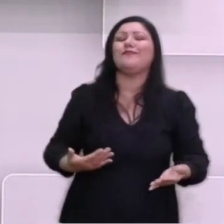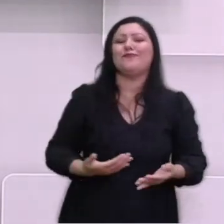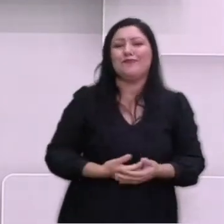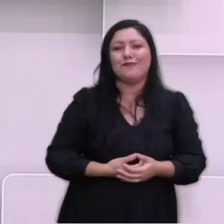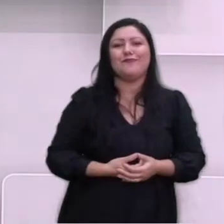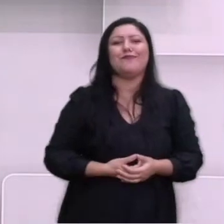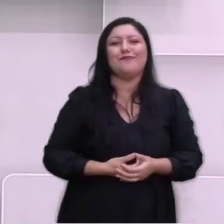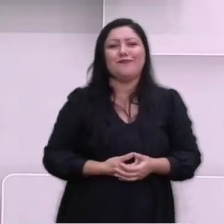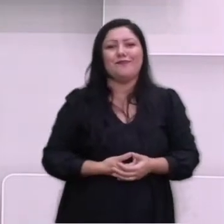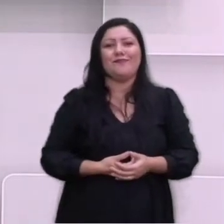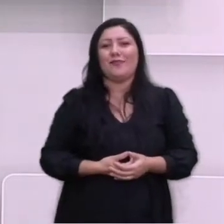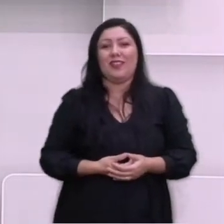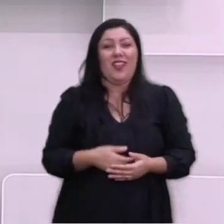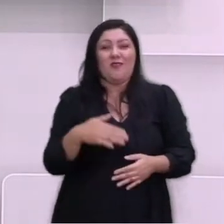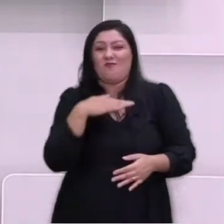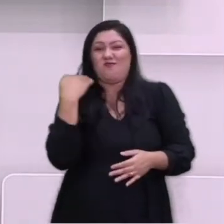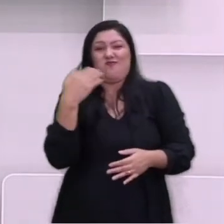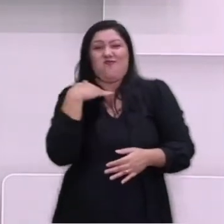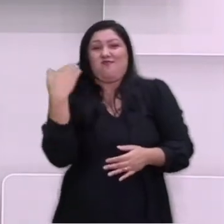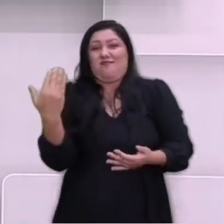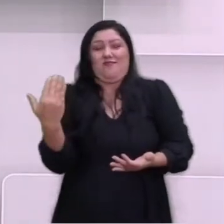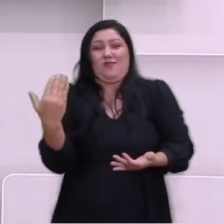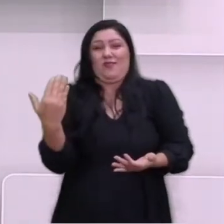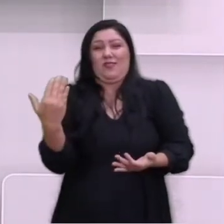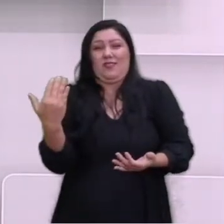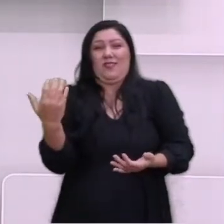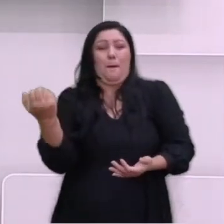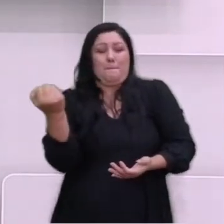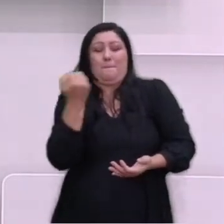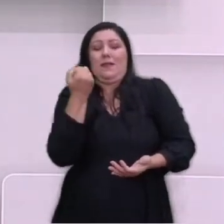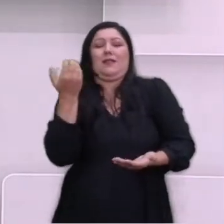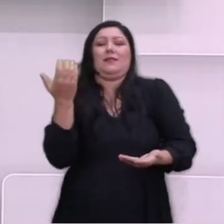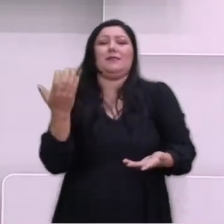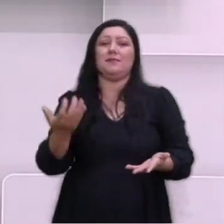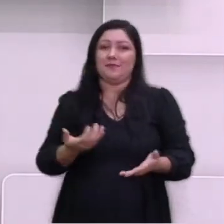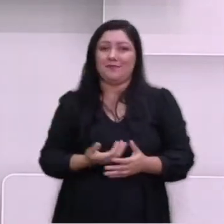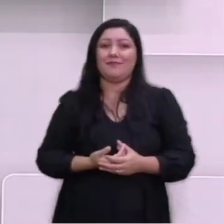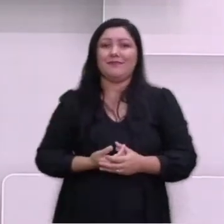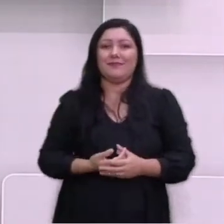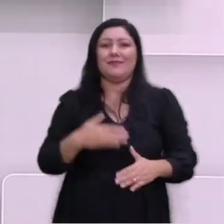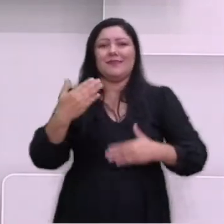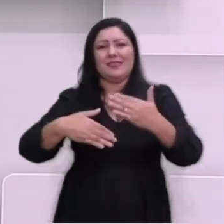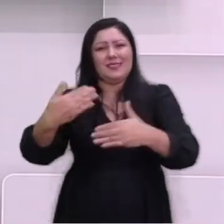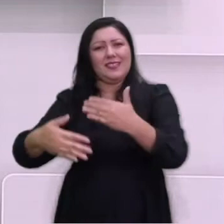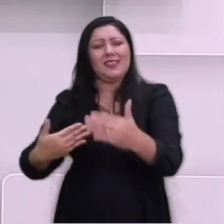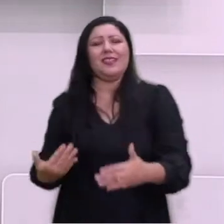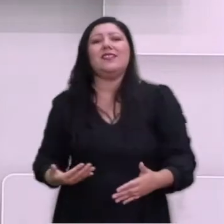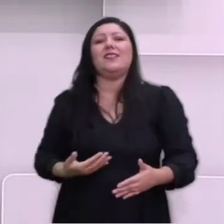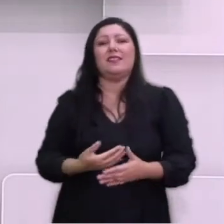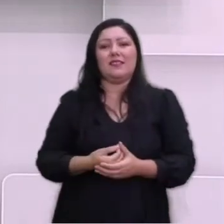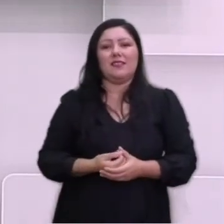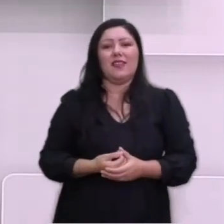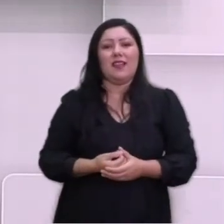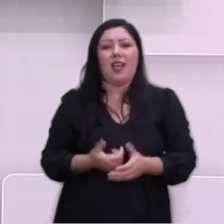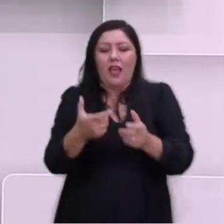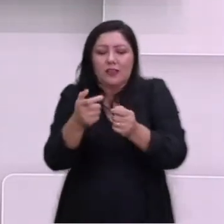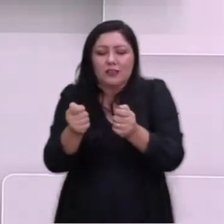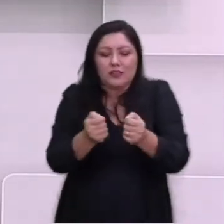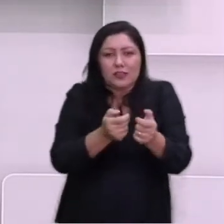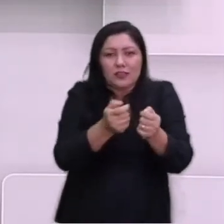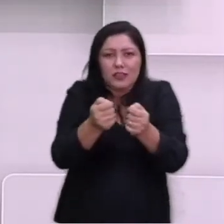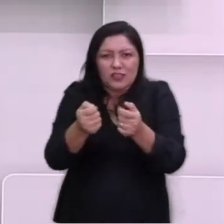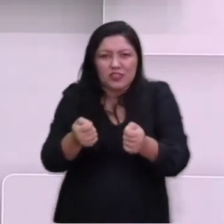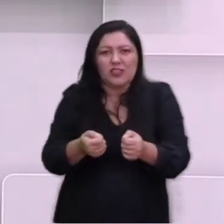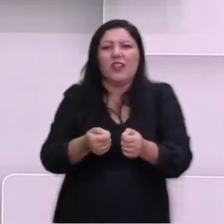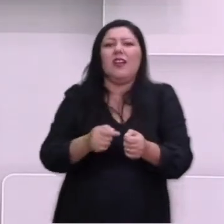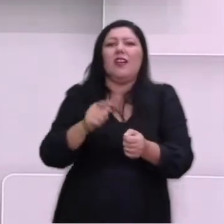estadunidenses. Então, por isso, são chamados de kamikazes e kamikazes vocês vão ver isso o tempo todo nesses jogos online que